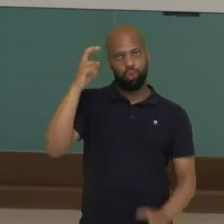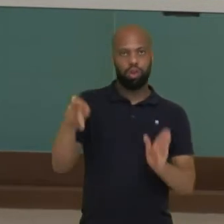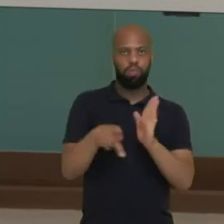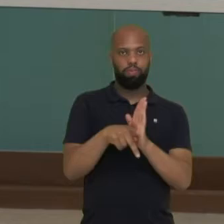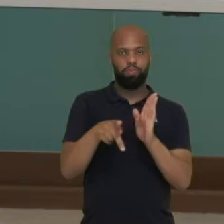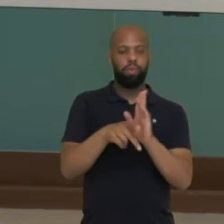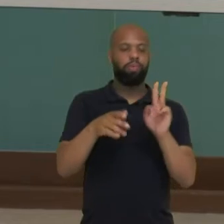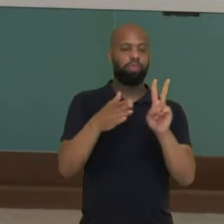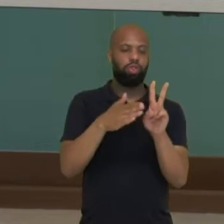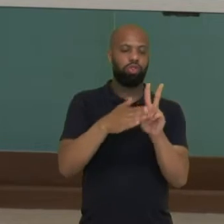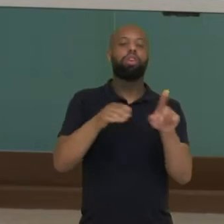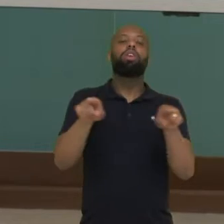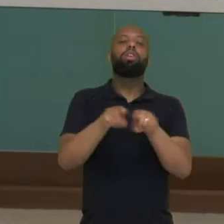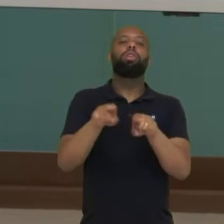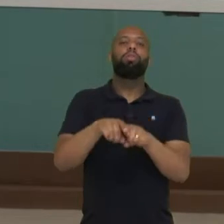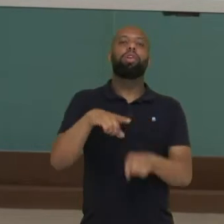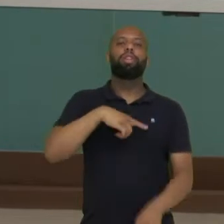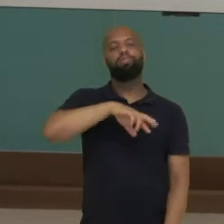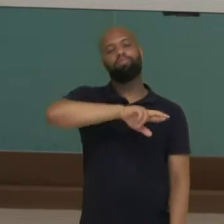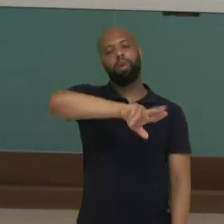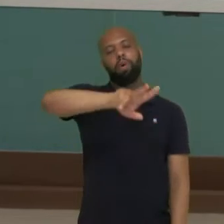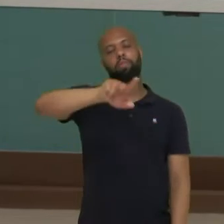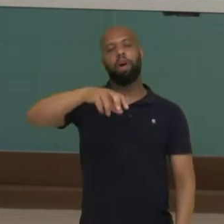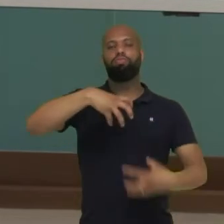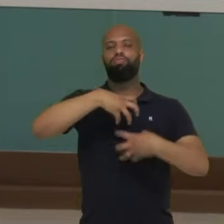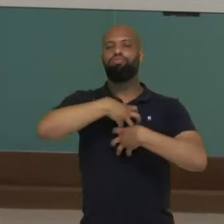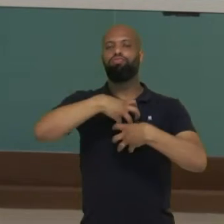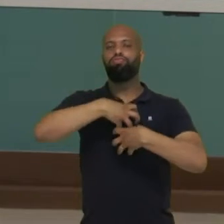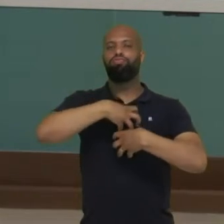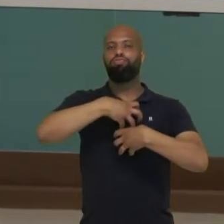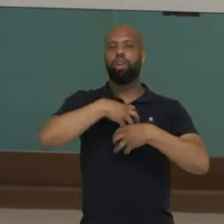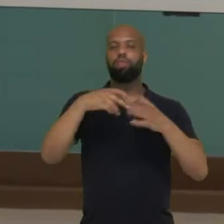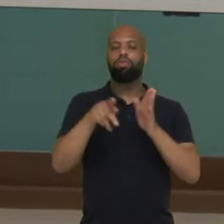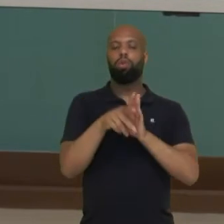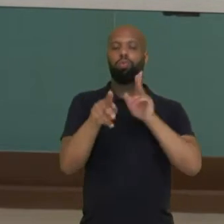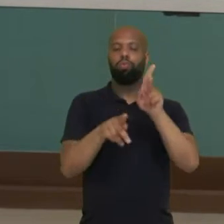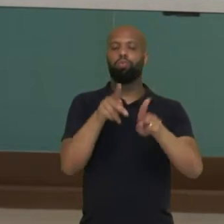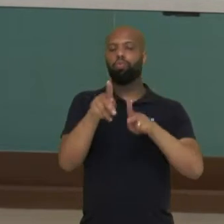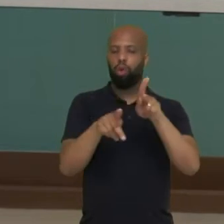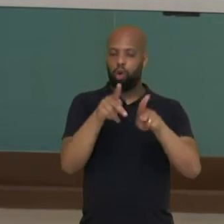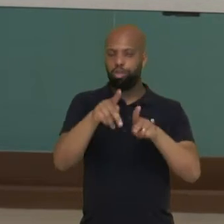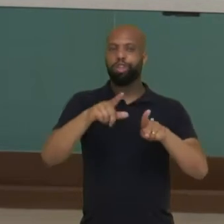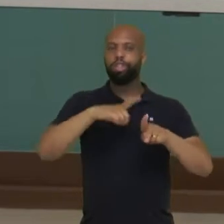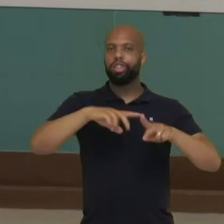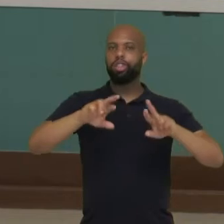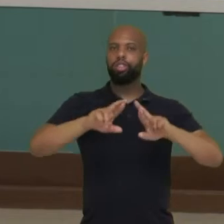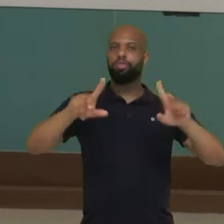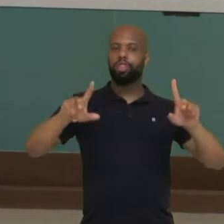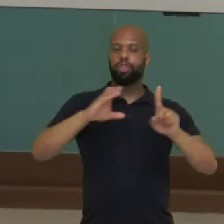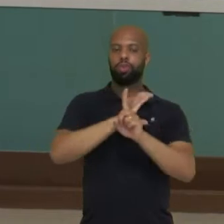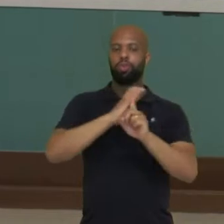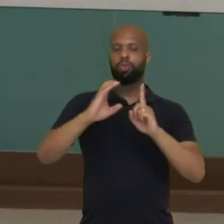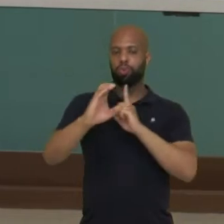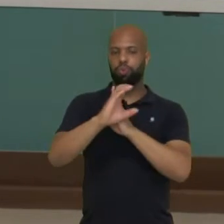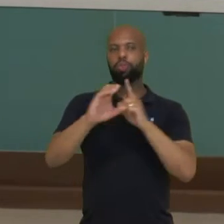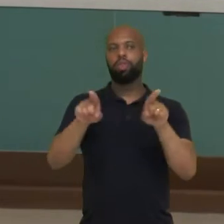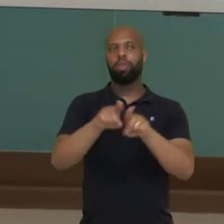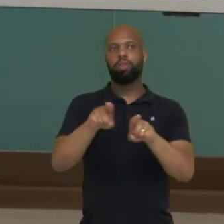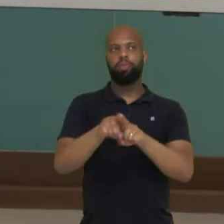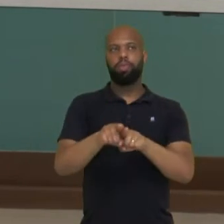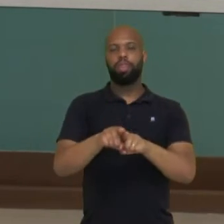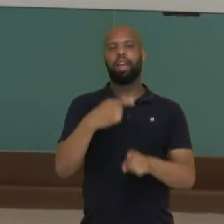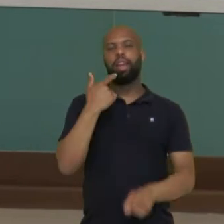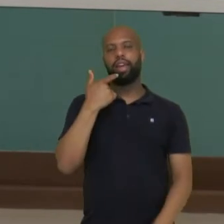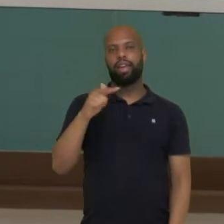Além disso, existem diferentes povos indígenas, cada um com também seus diferentes rituais, seus hábitos,